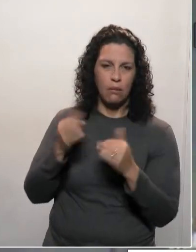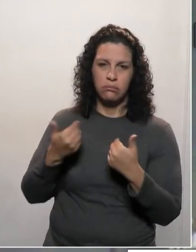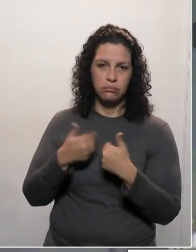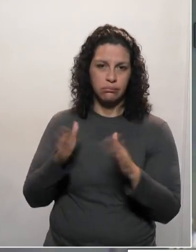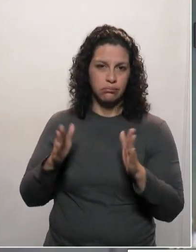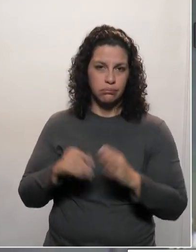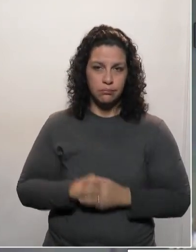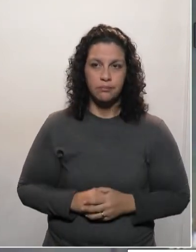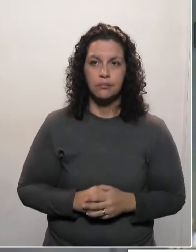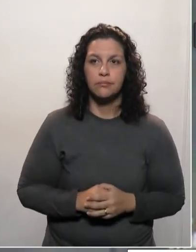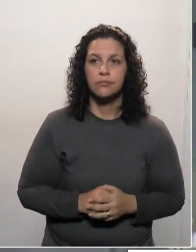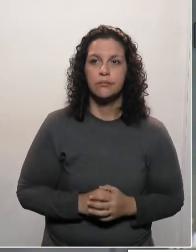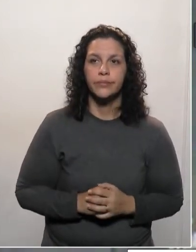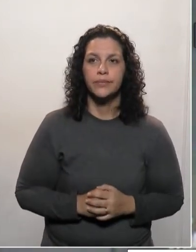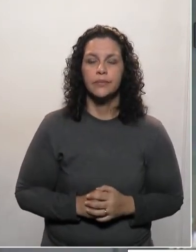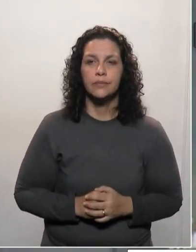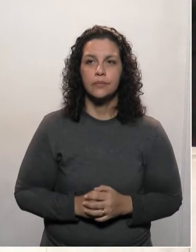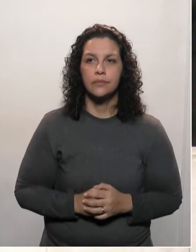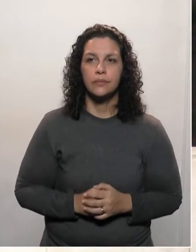nenhuma...